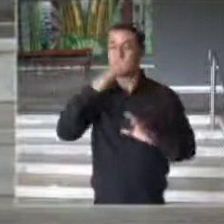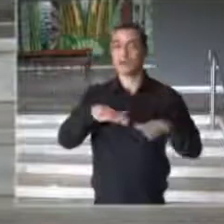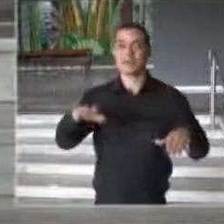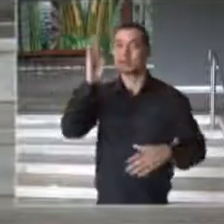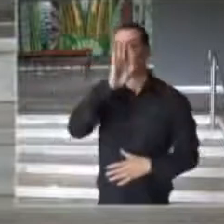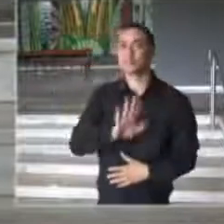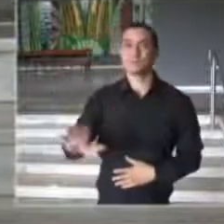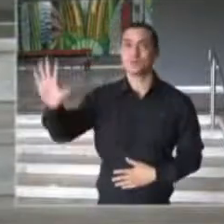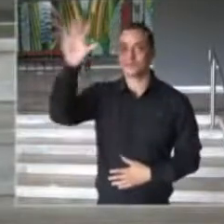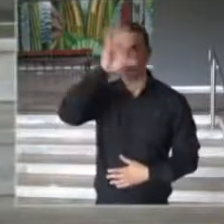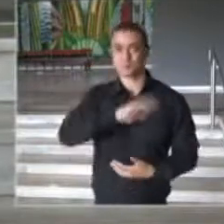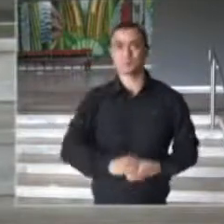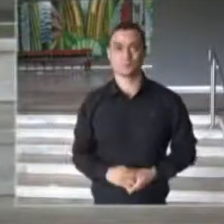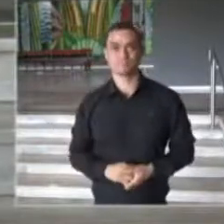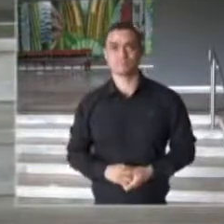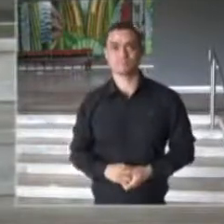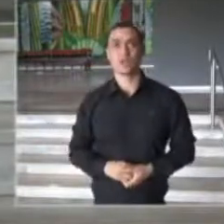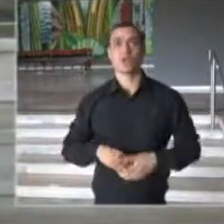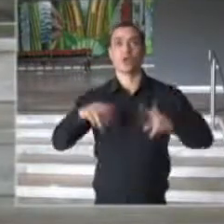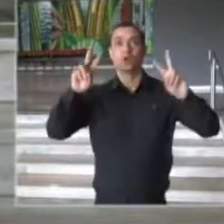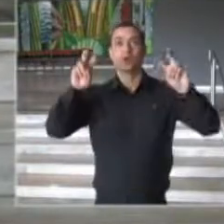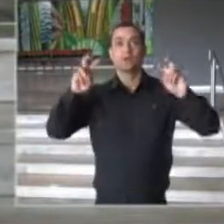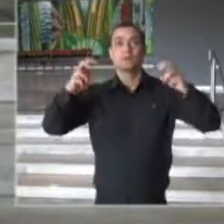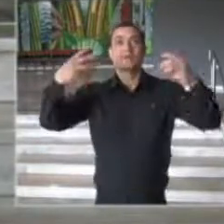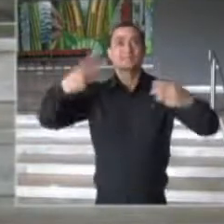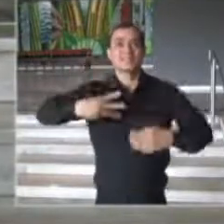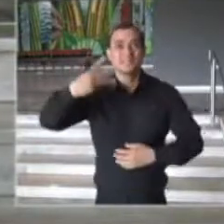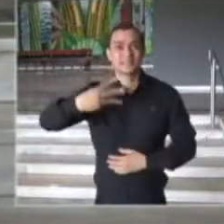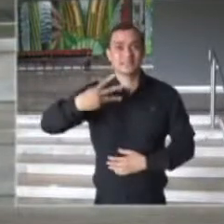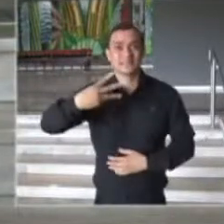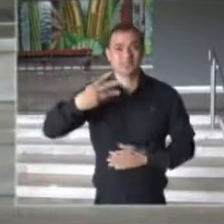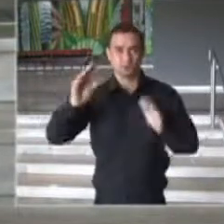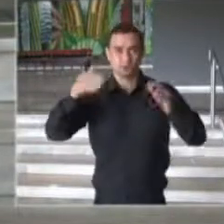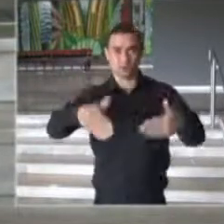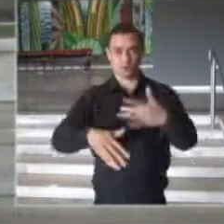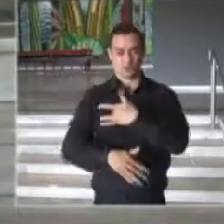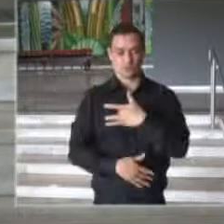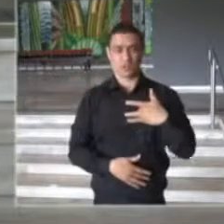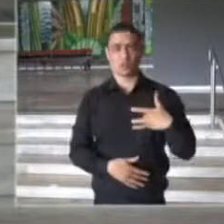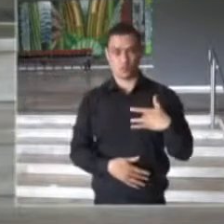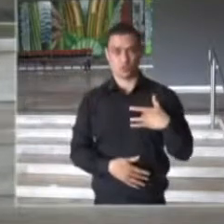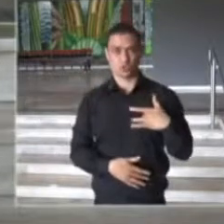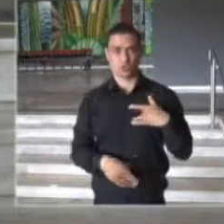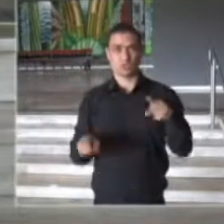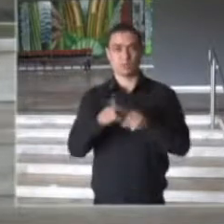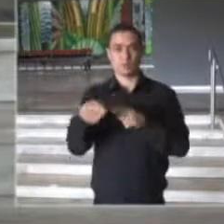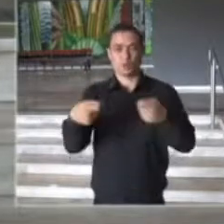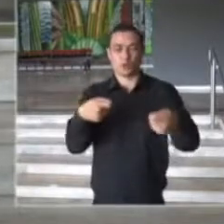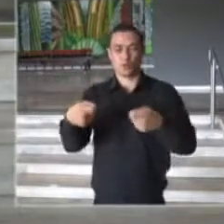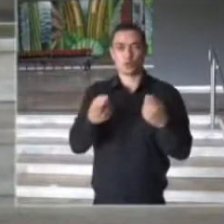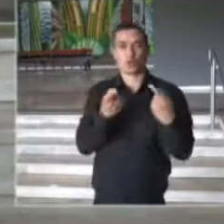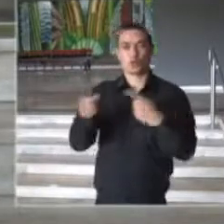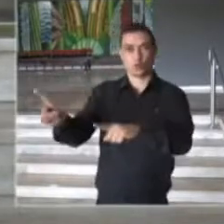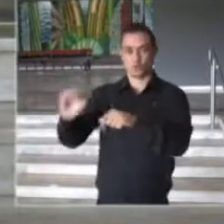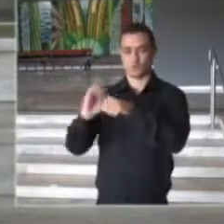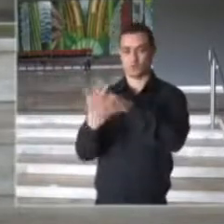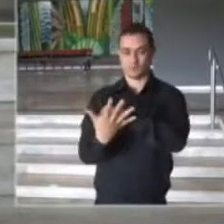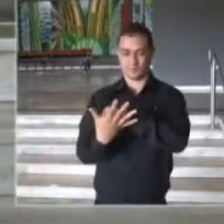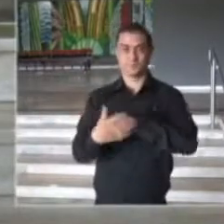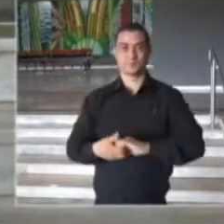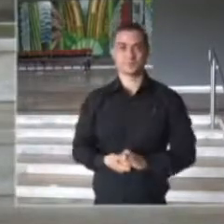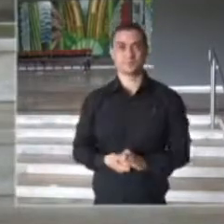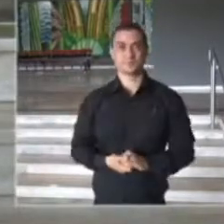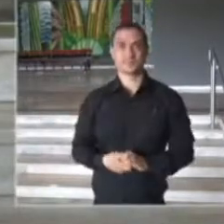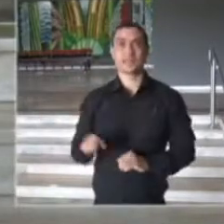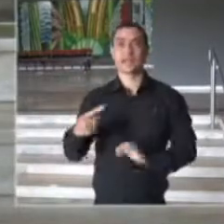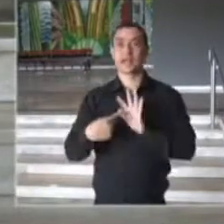Brasil. Vamos agora ao terceiro tema, vinculado à saúde, vinculado ao controle, ao combate à Covid-19 e